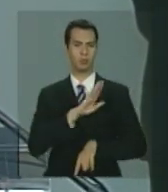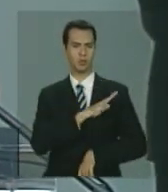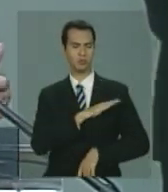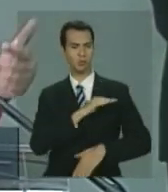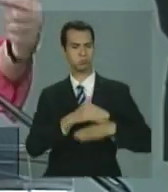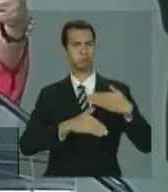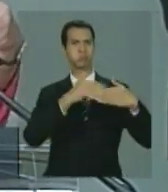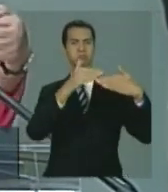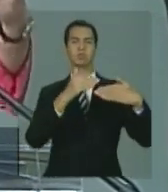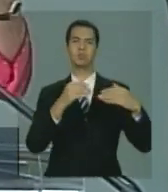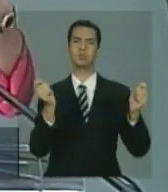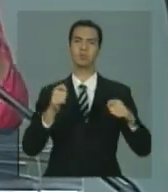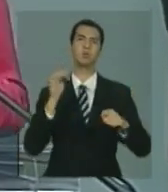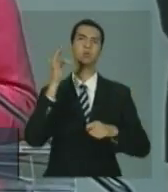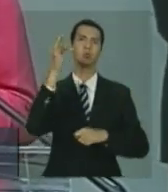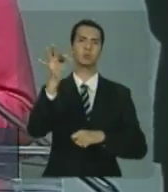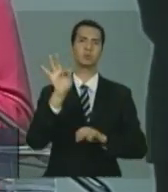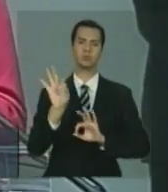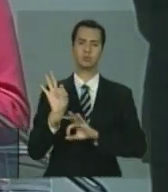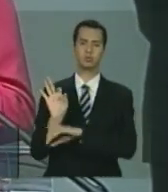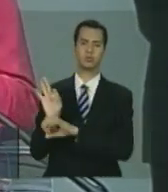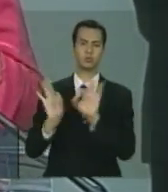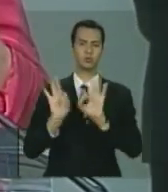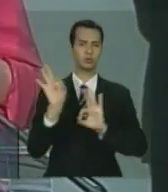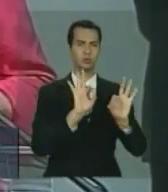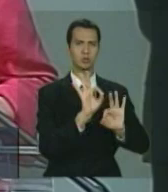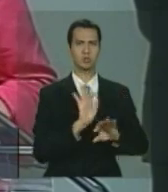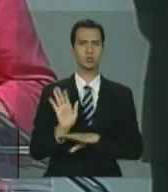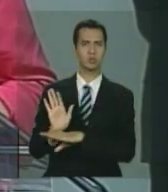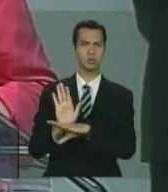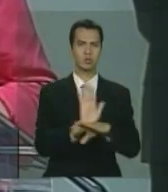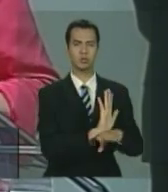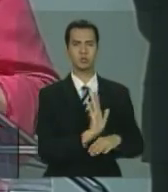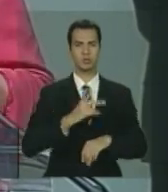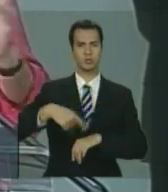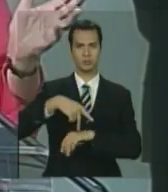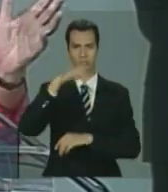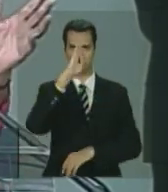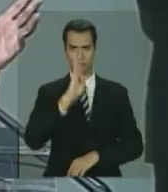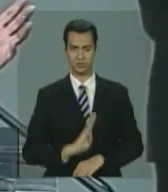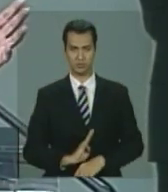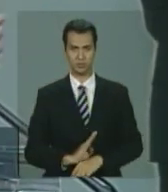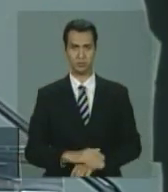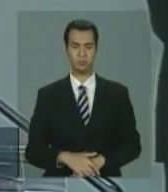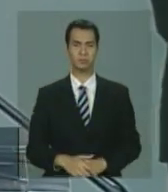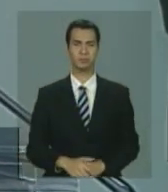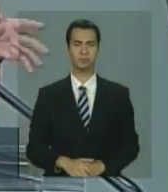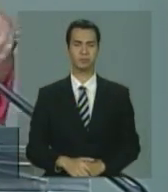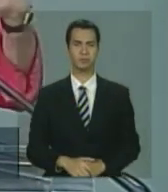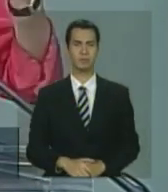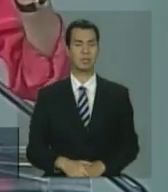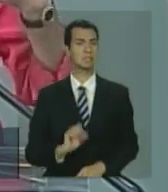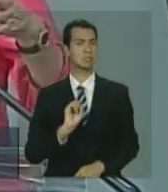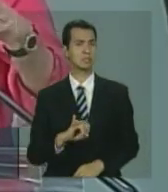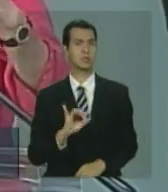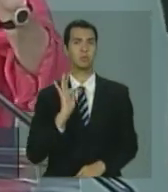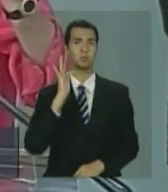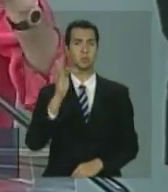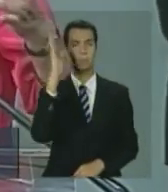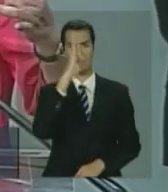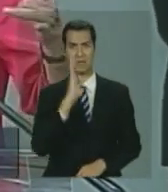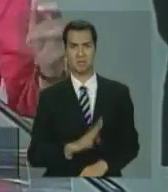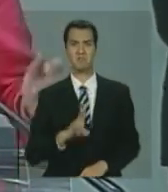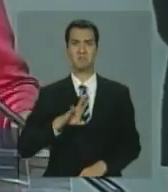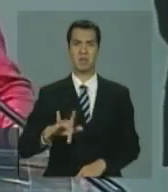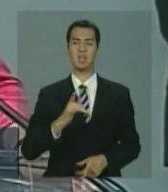país que nós sabemos. Não importa se nós vamos ser a primeira, a segunda,